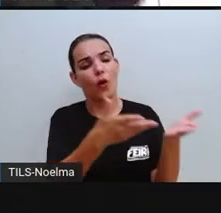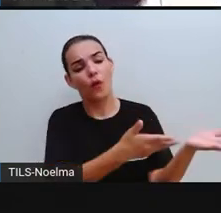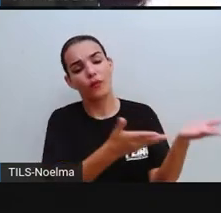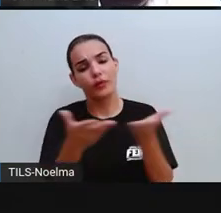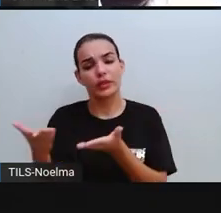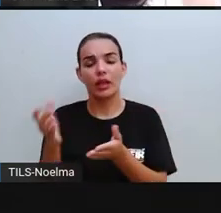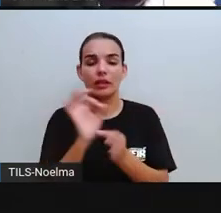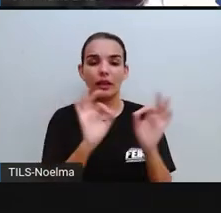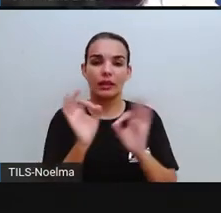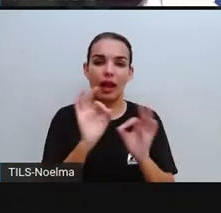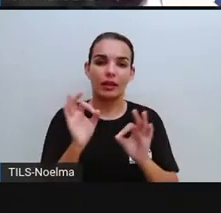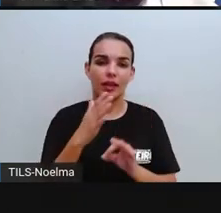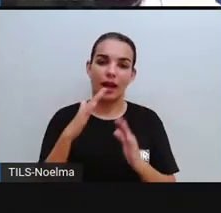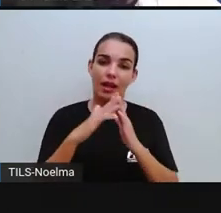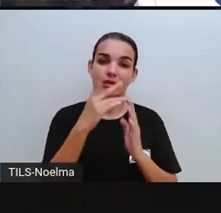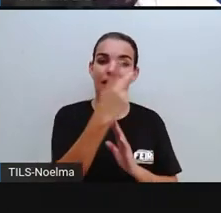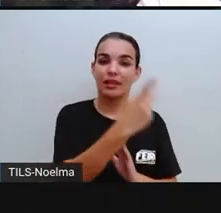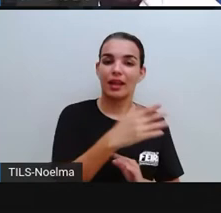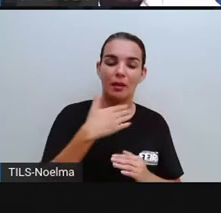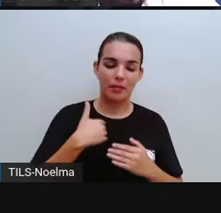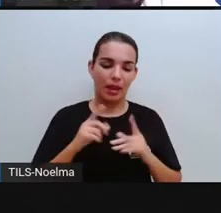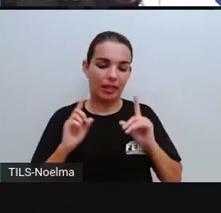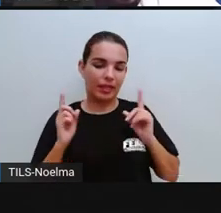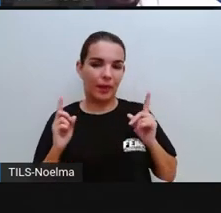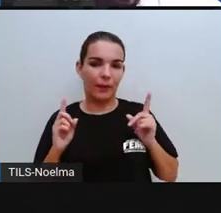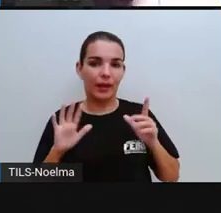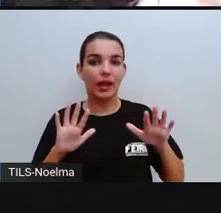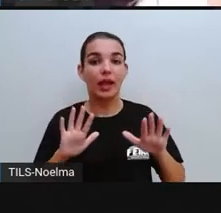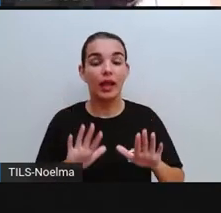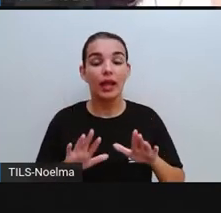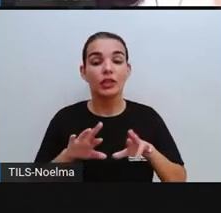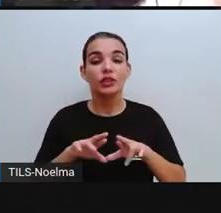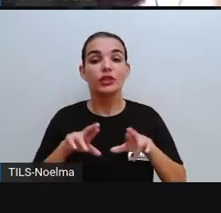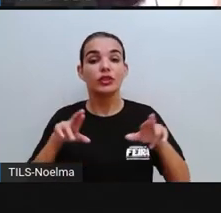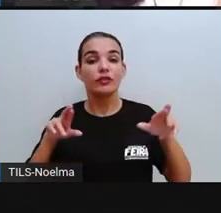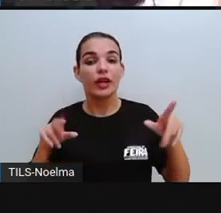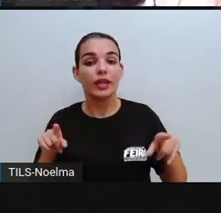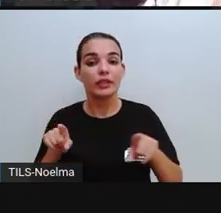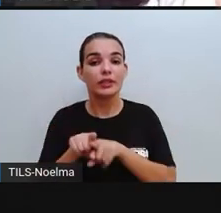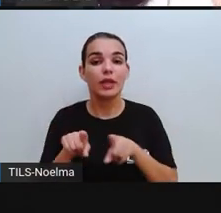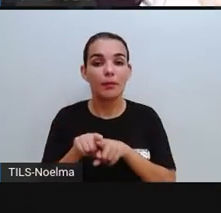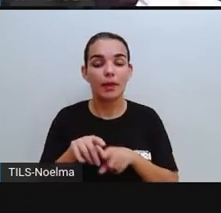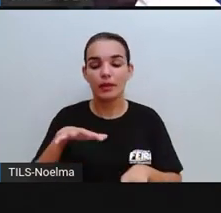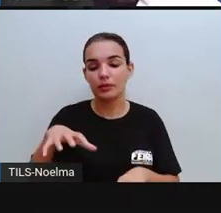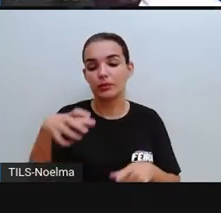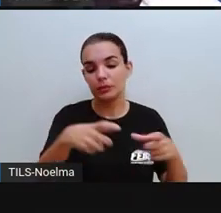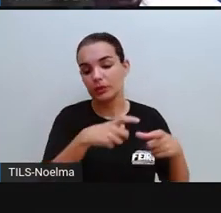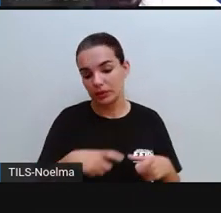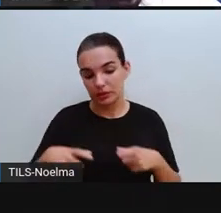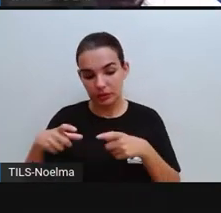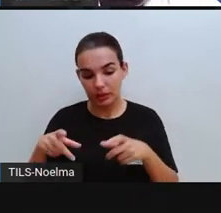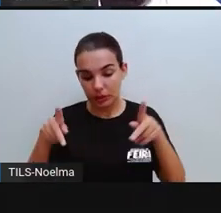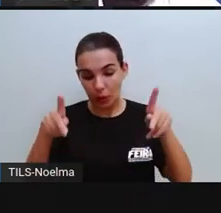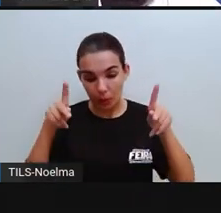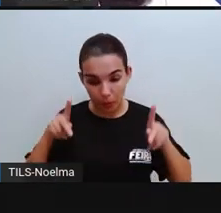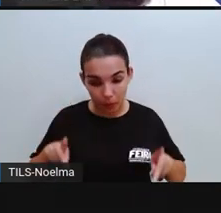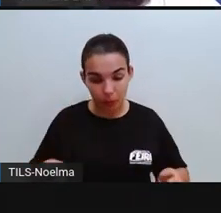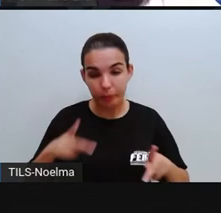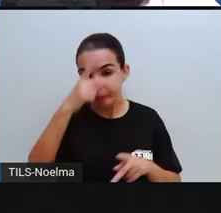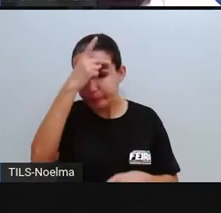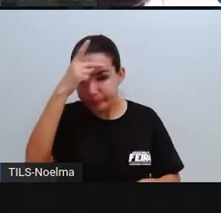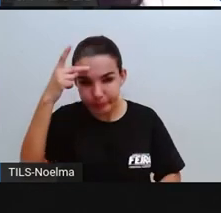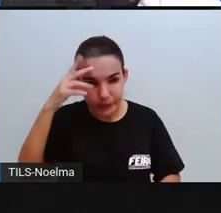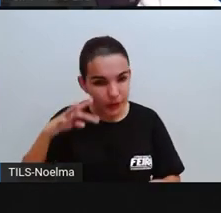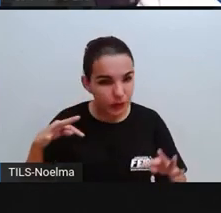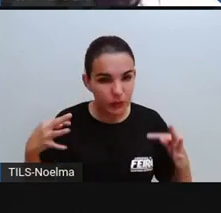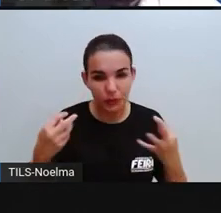Porque a casa dela não é minha. Diferente de um espaço público, onde é de todos e a Pró pode ir,